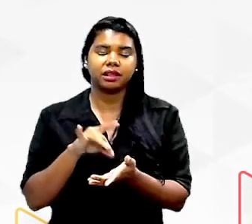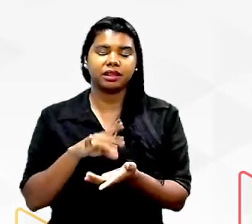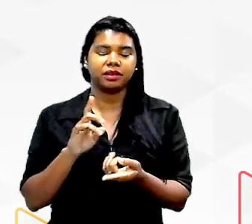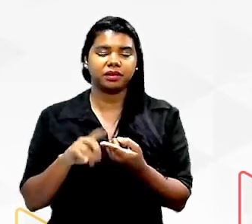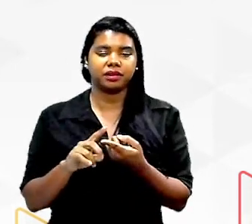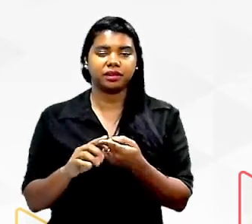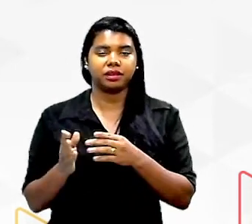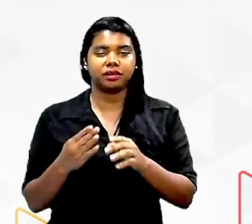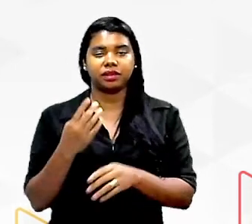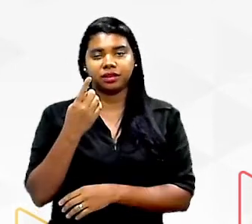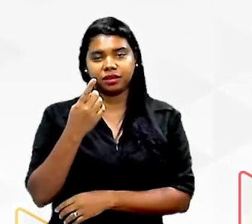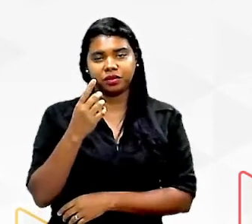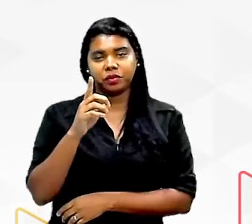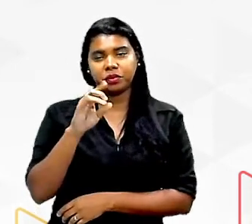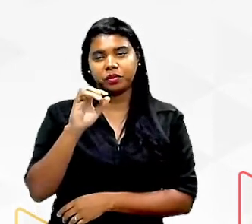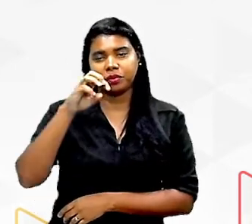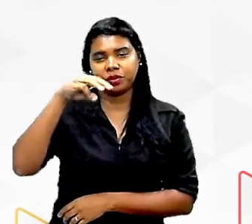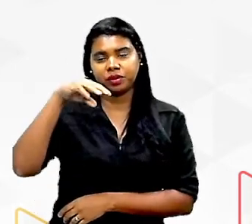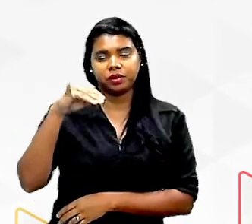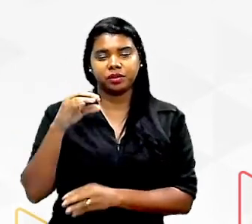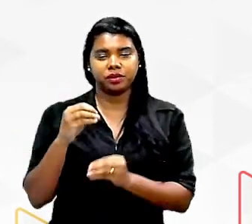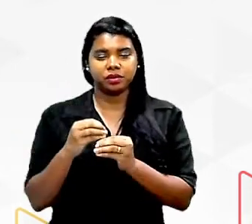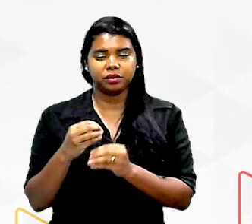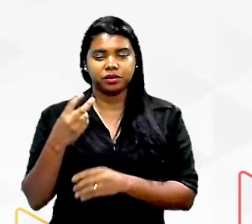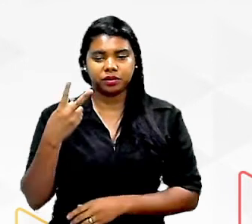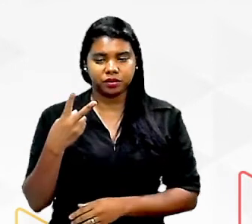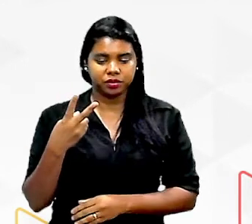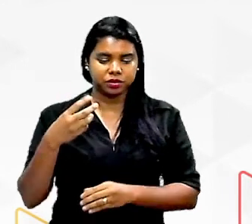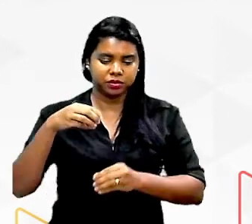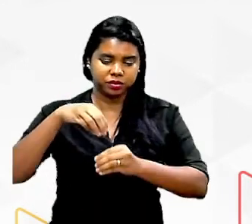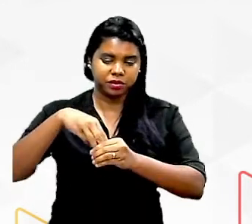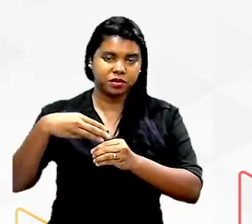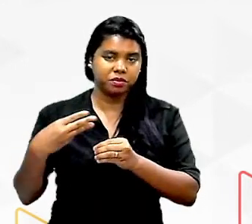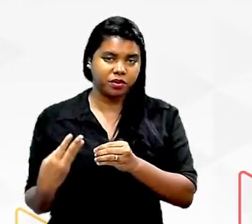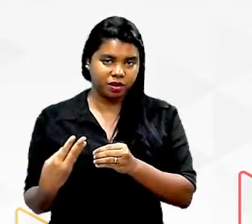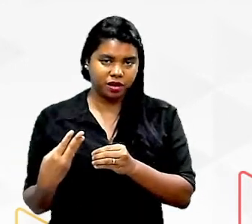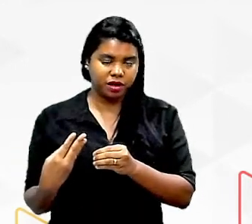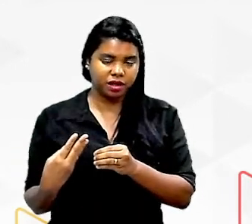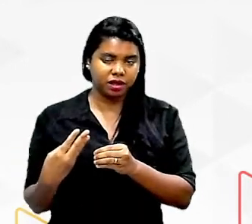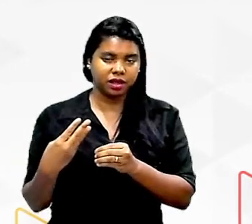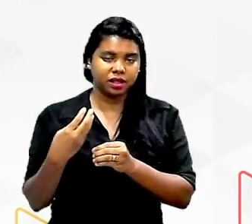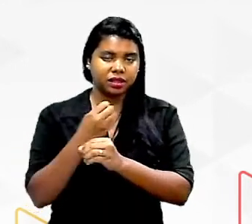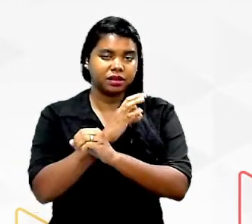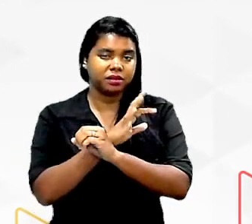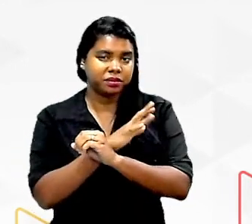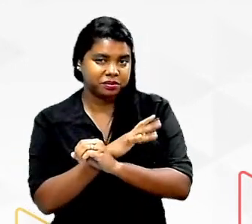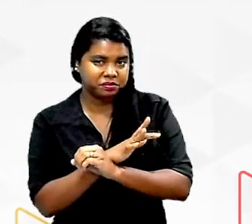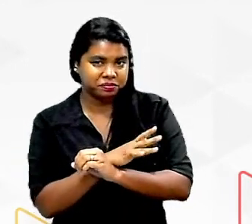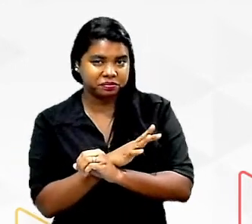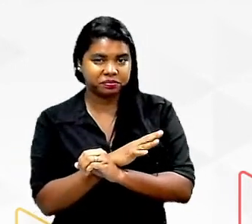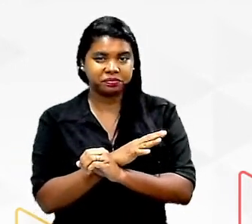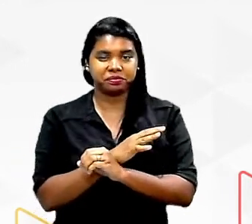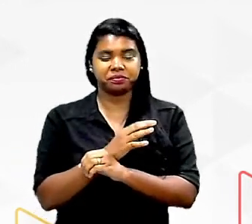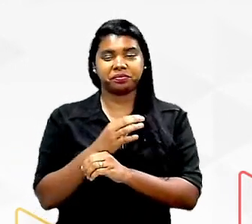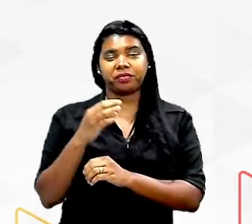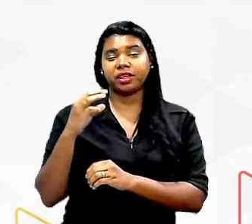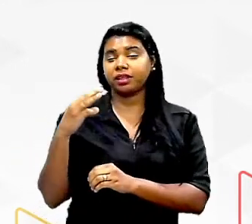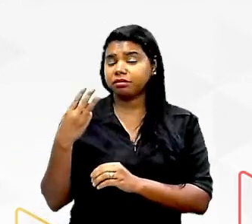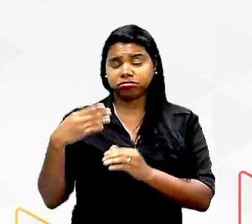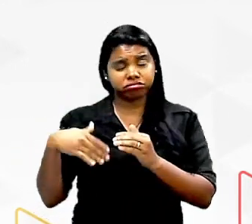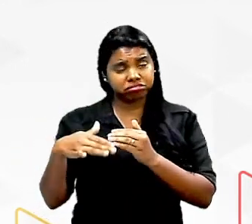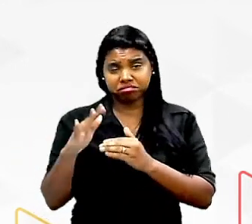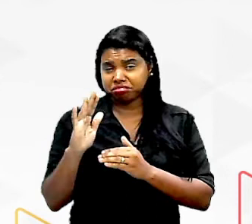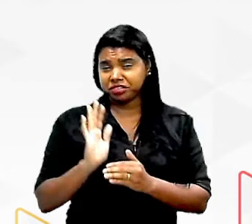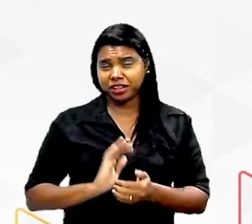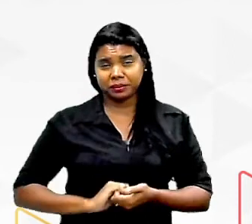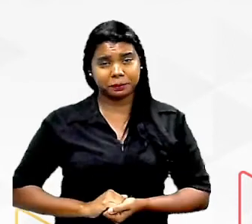dímero né duas moléculas de aminoácidos ligadas com três com trêsácidos um trímero e assim su